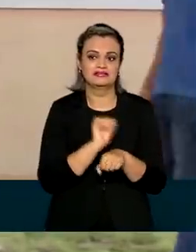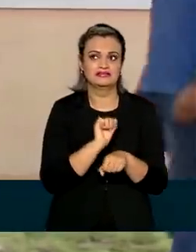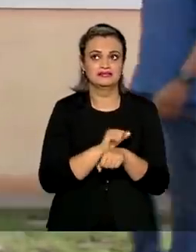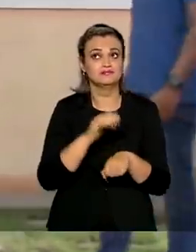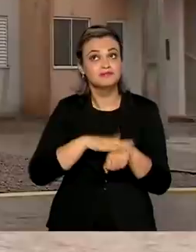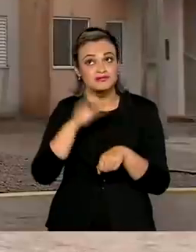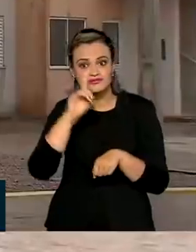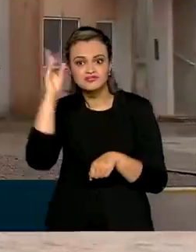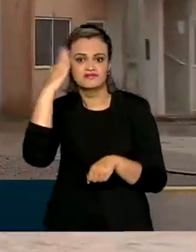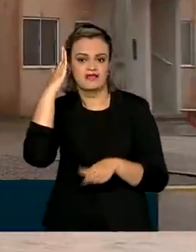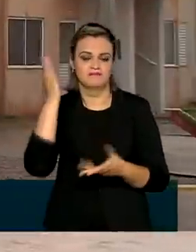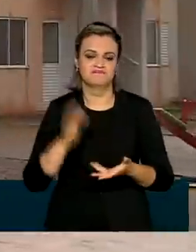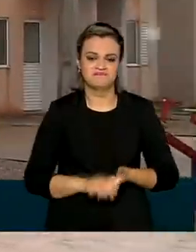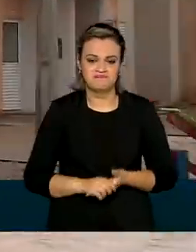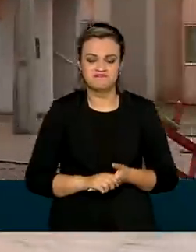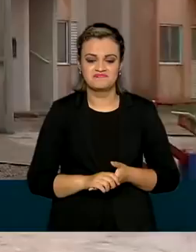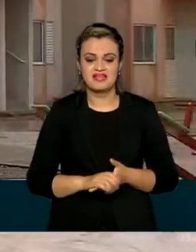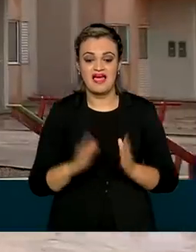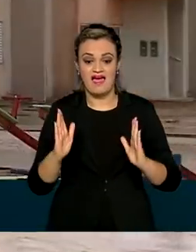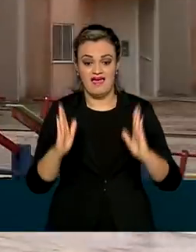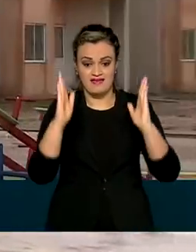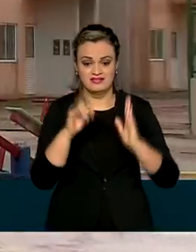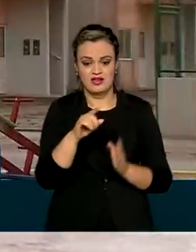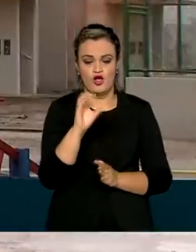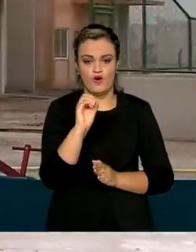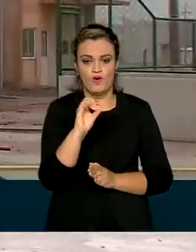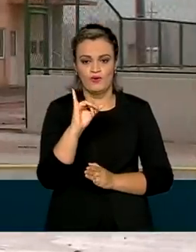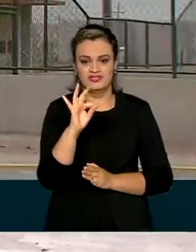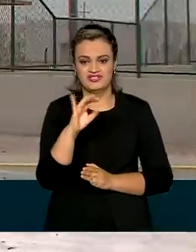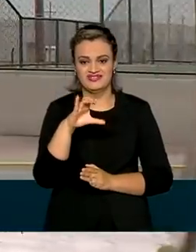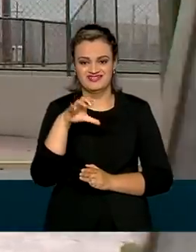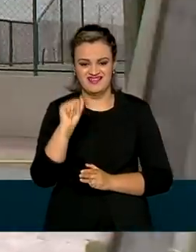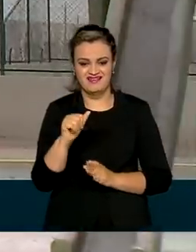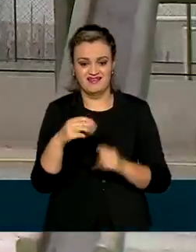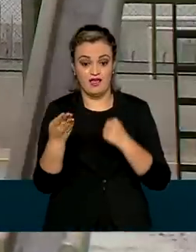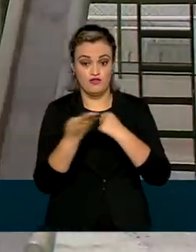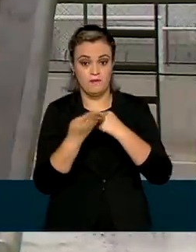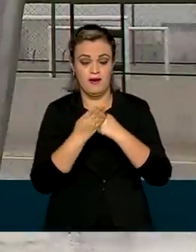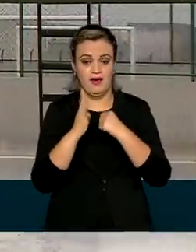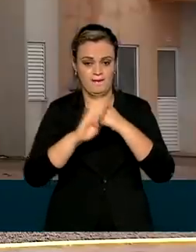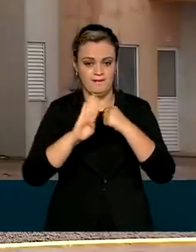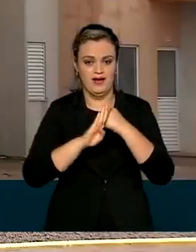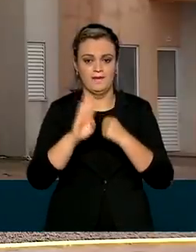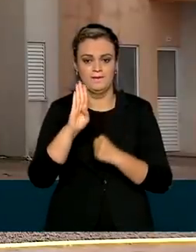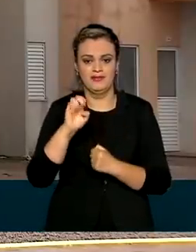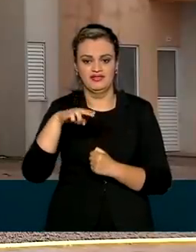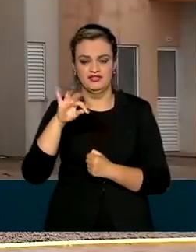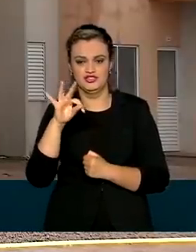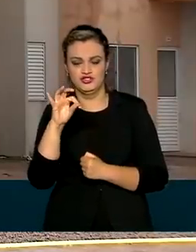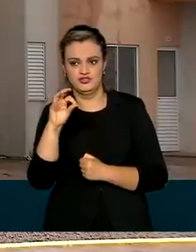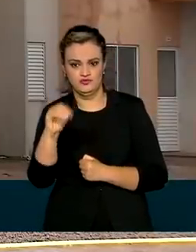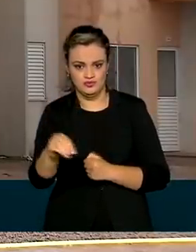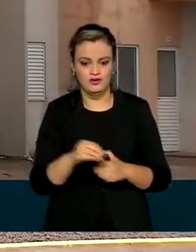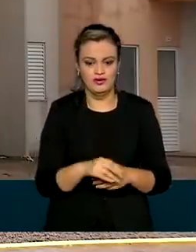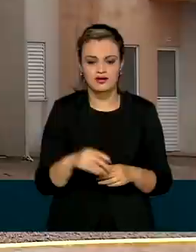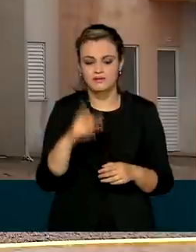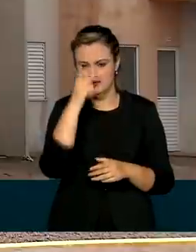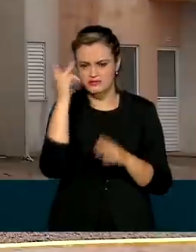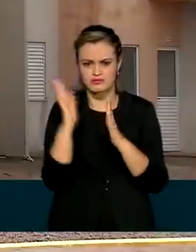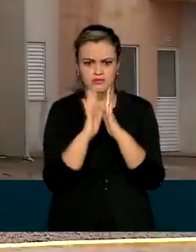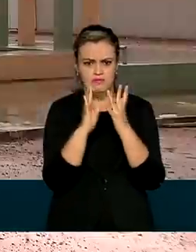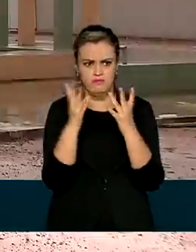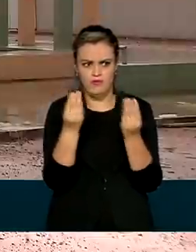é na hora de Deus. O residencial Oiticica 1 está situado no bairro Benedito Bentes, mais populoso da capital